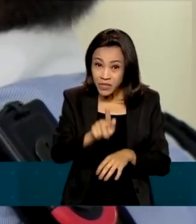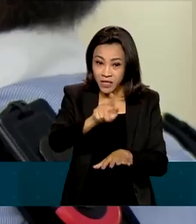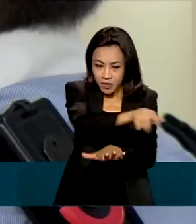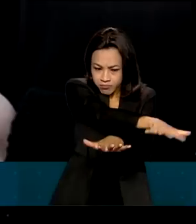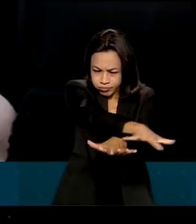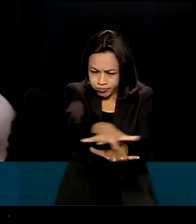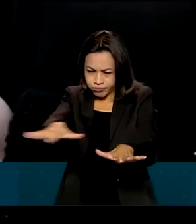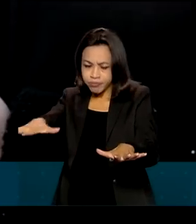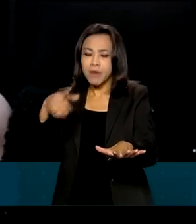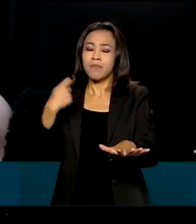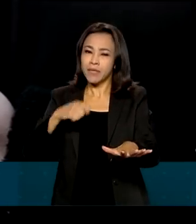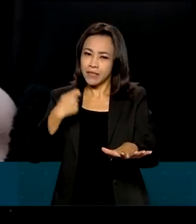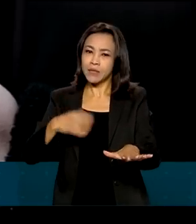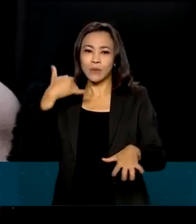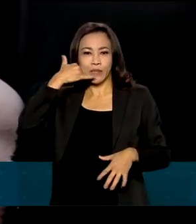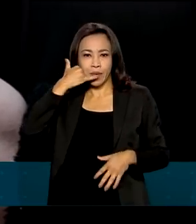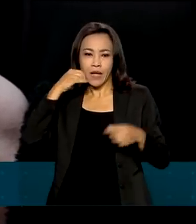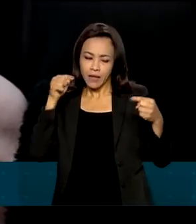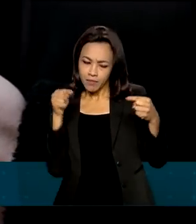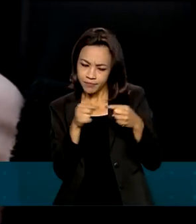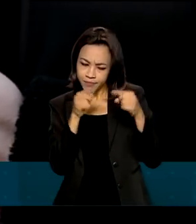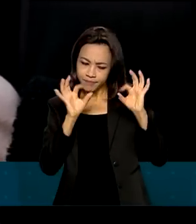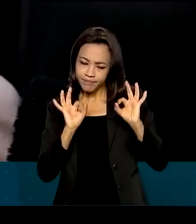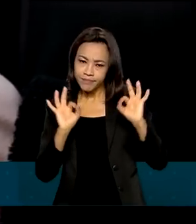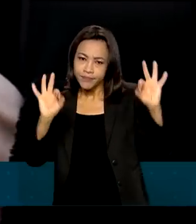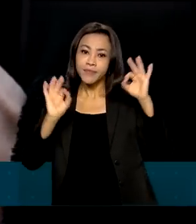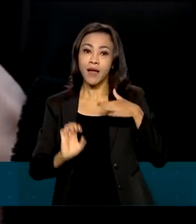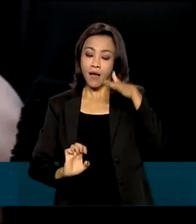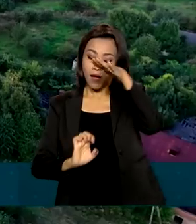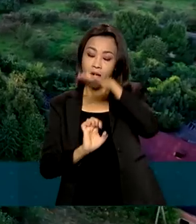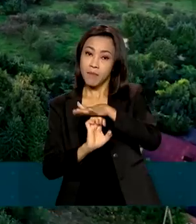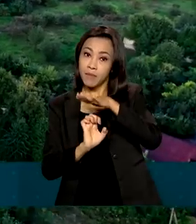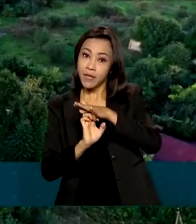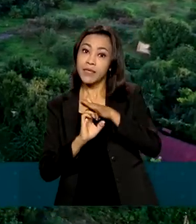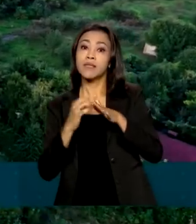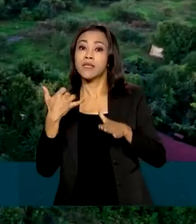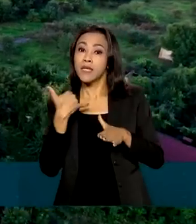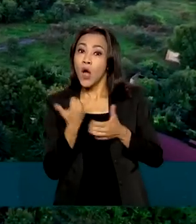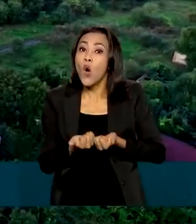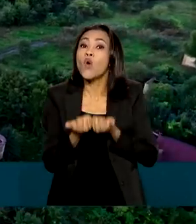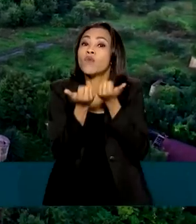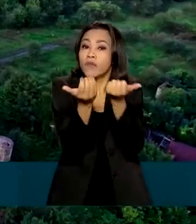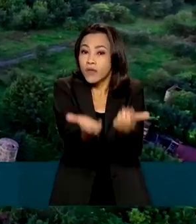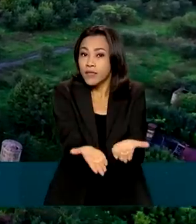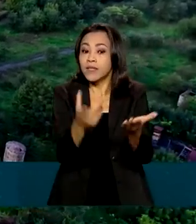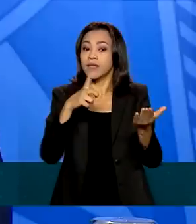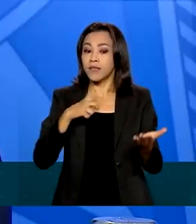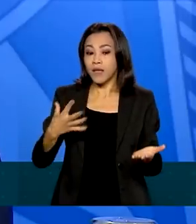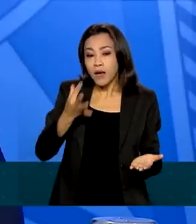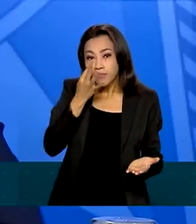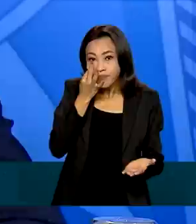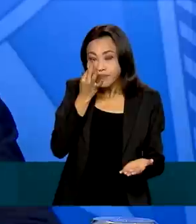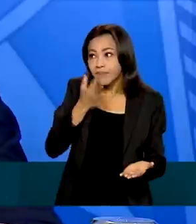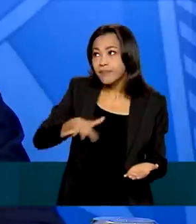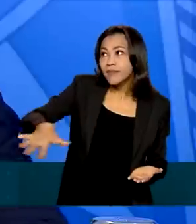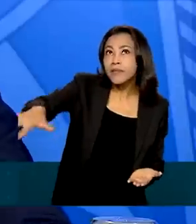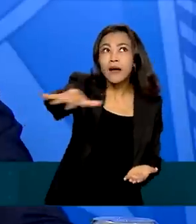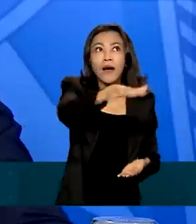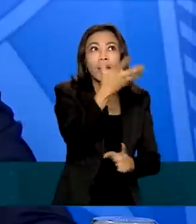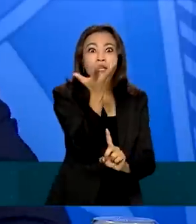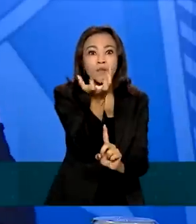ter um celular compatível, uma operadora que ofereça o serviço e estar na área de cobertura. Os aparelhos